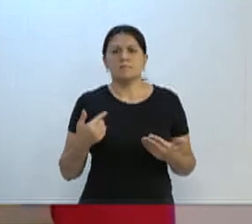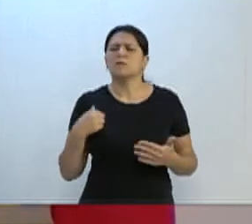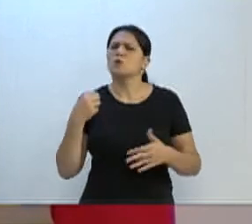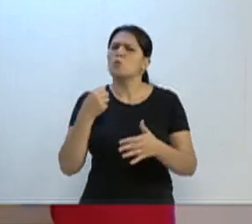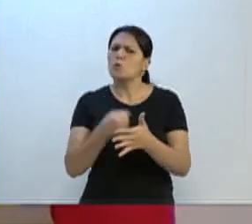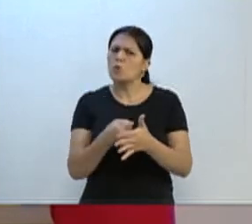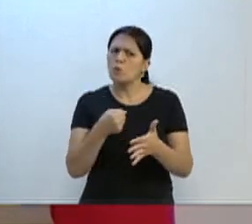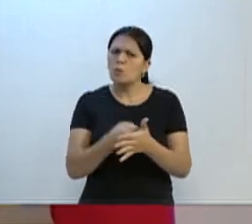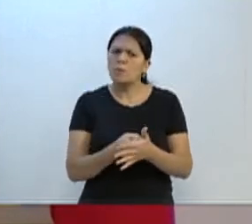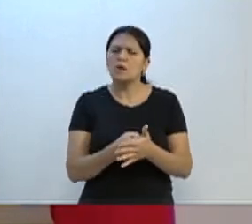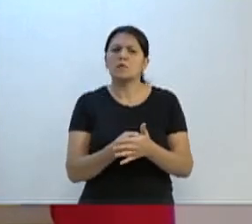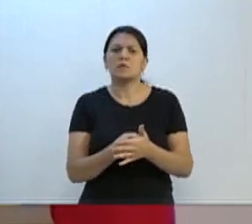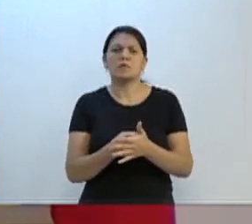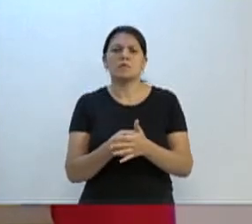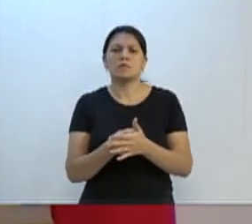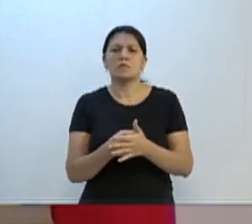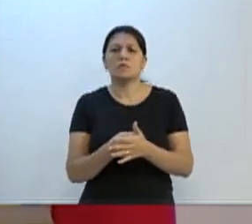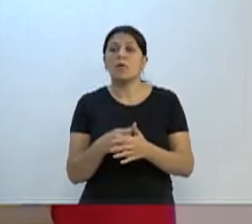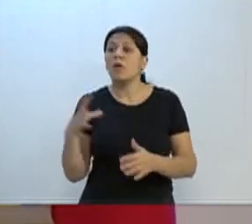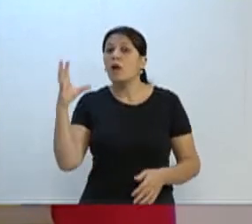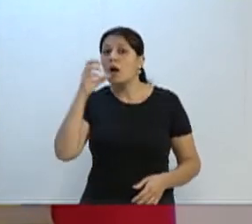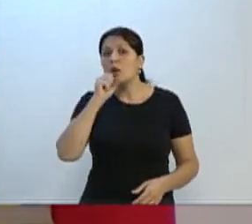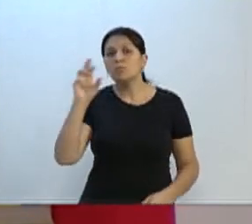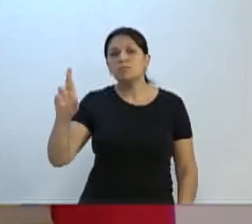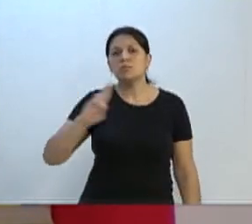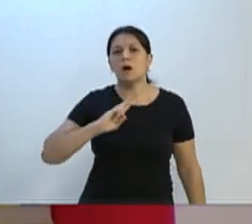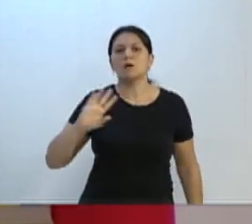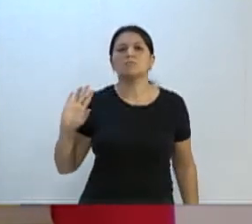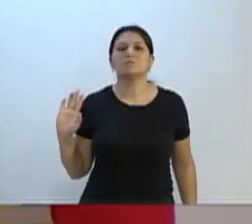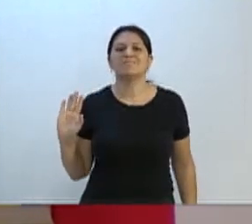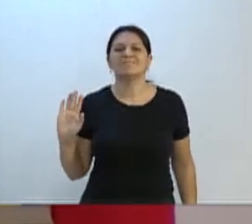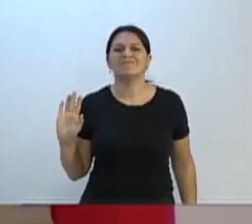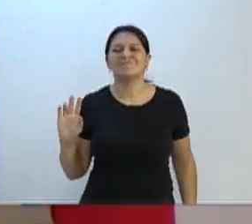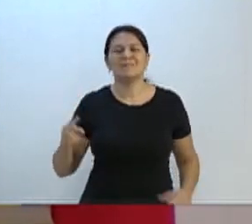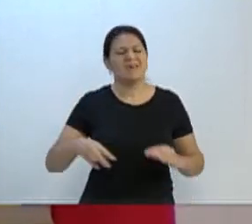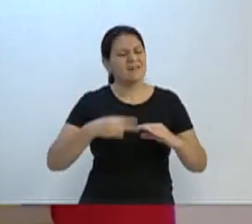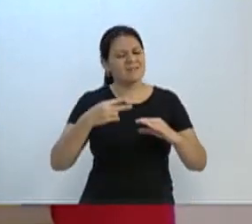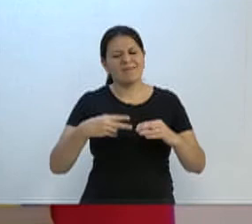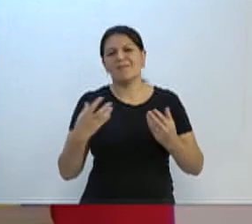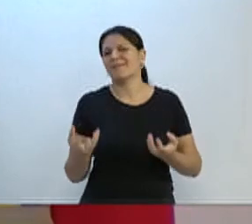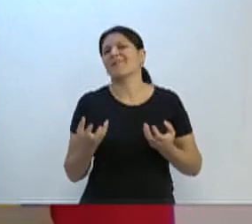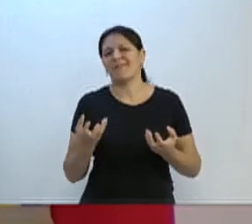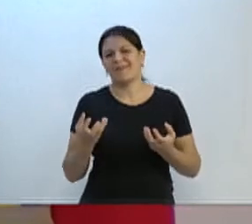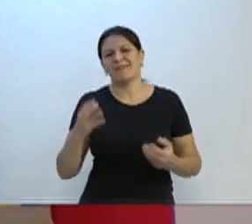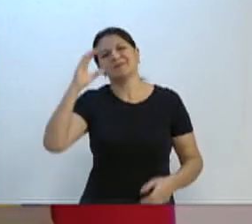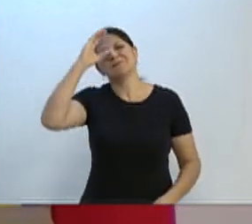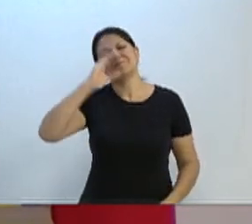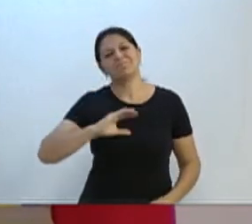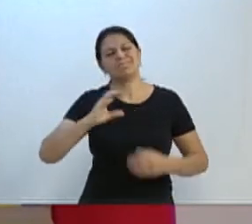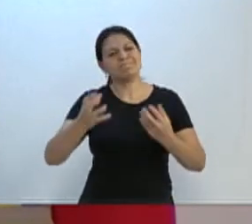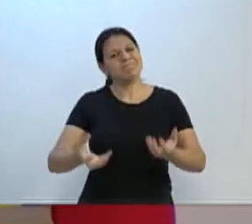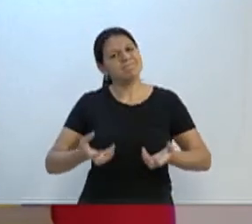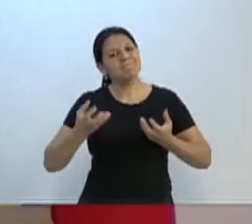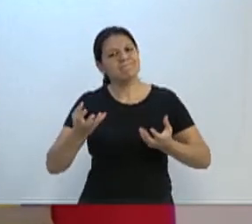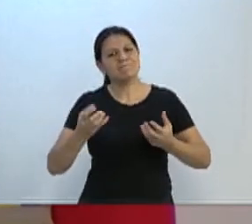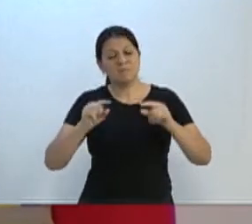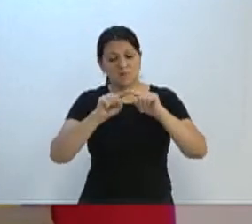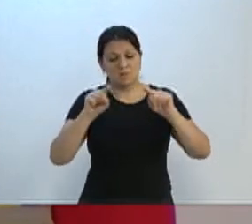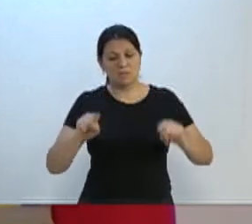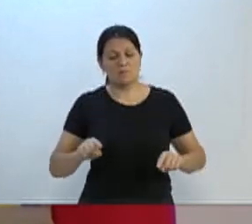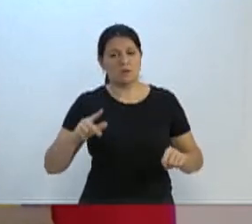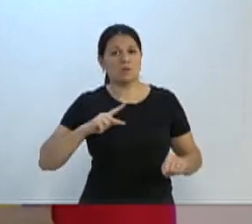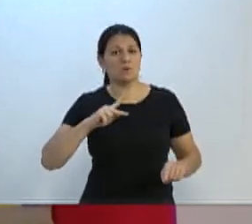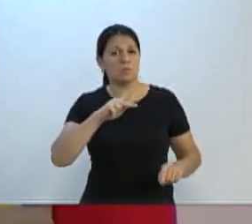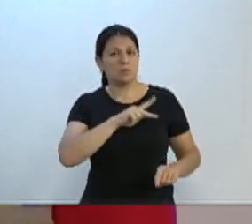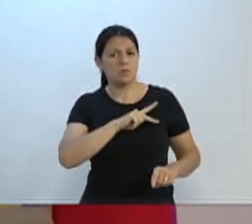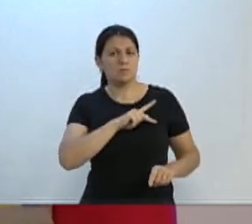maior que ele rapidamente, prontamente me deu a resposta. É isso que essa casa legislativa quer. É isso que o cidadão quer. Que os servidores públicos que lá